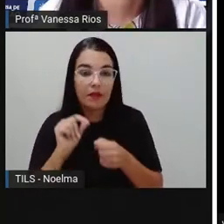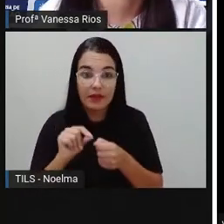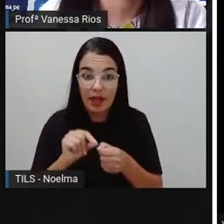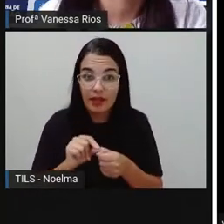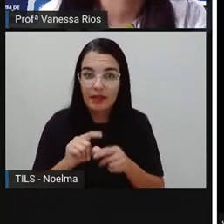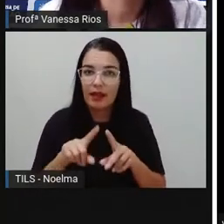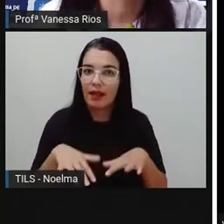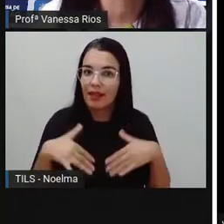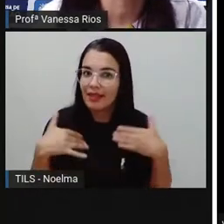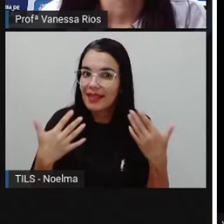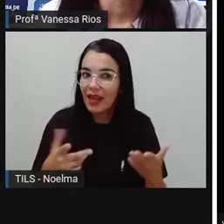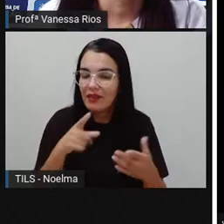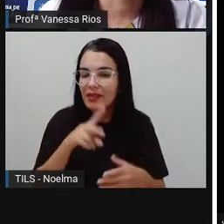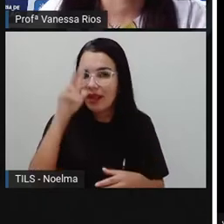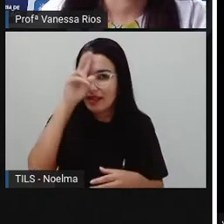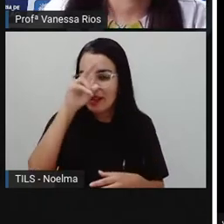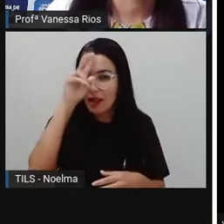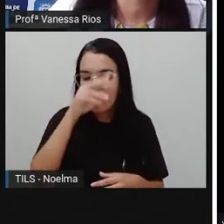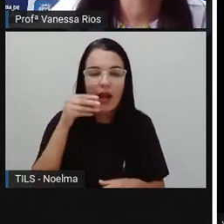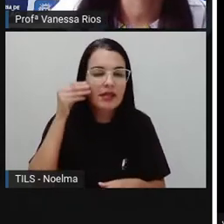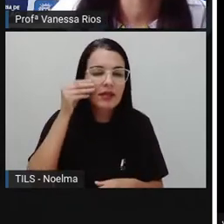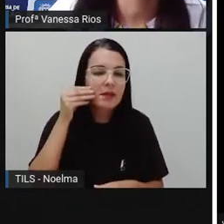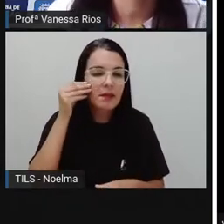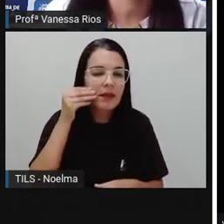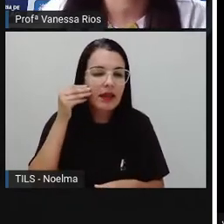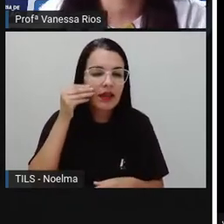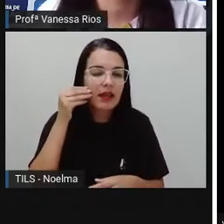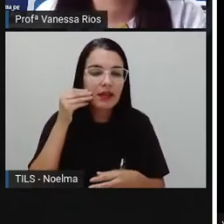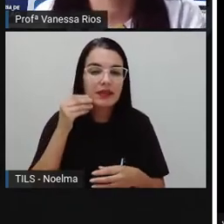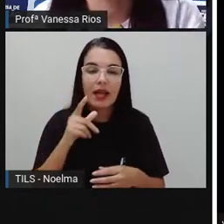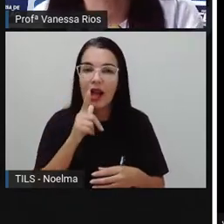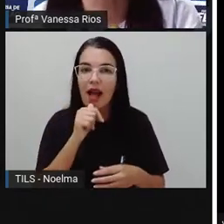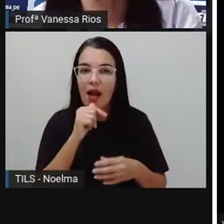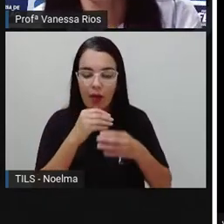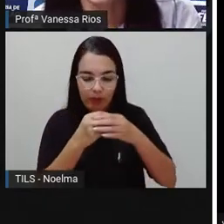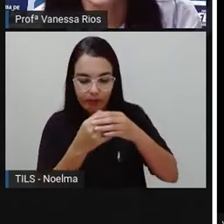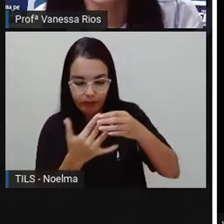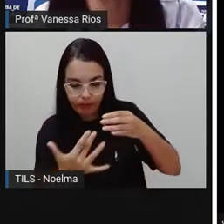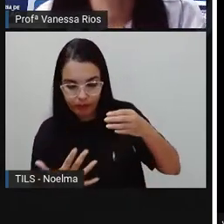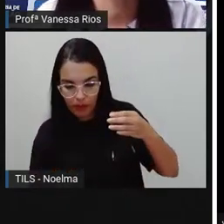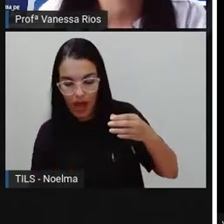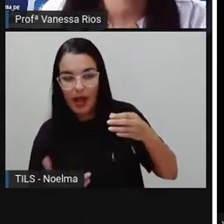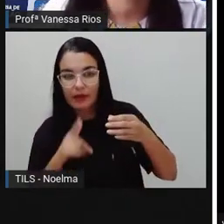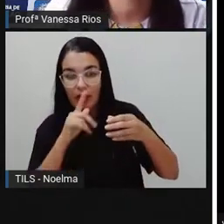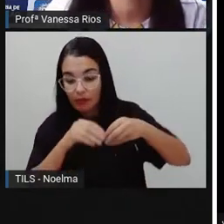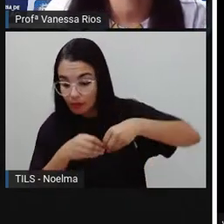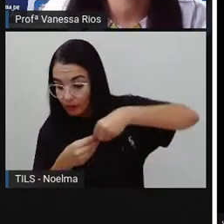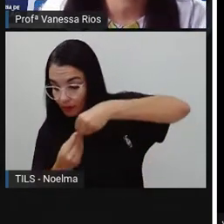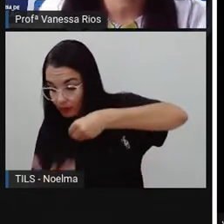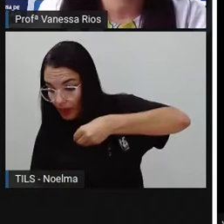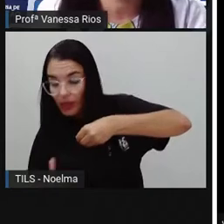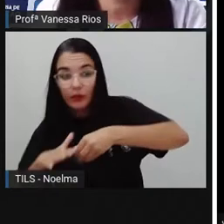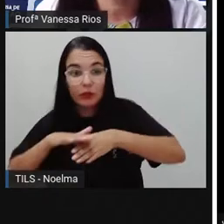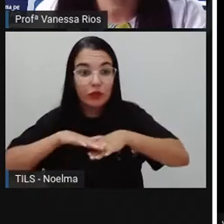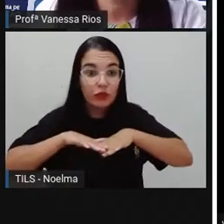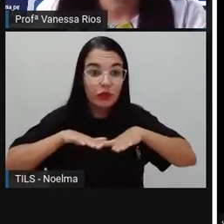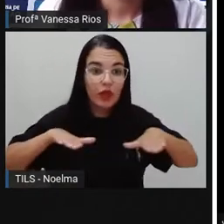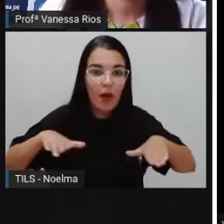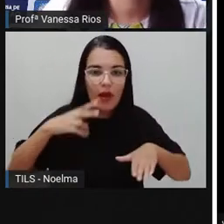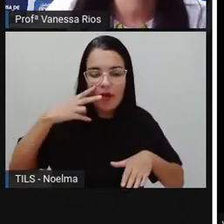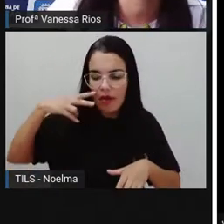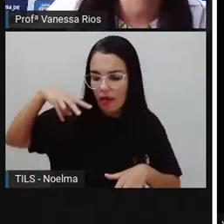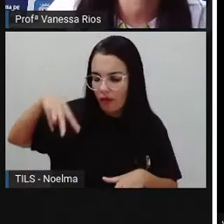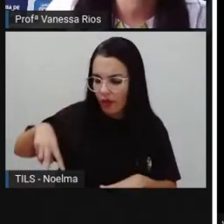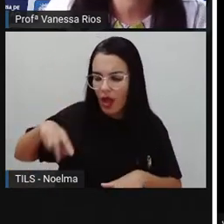Estão lembrados aí? Uma experiência, né? De derramar um pouco de água no chão e observar com o passar do tempo